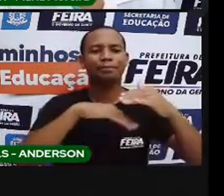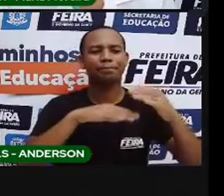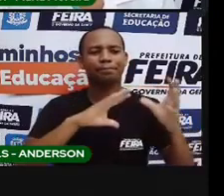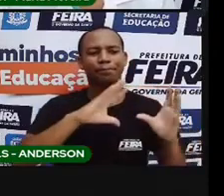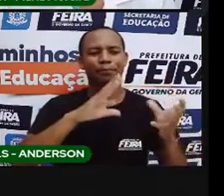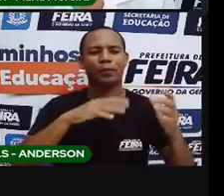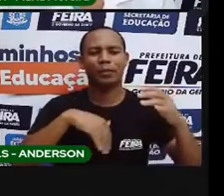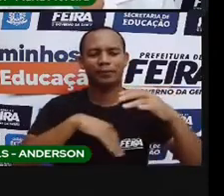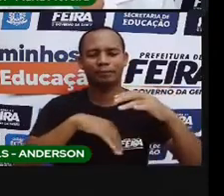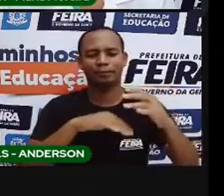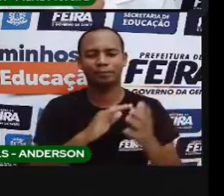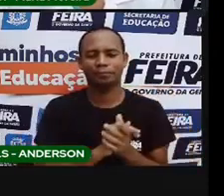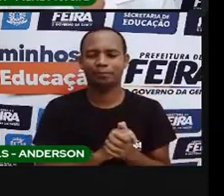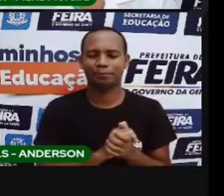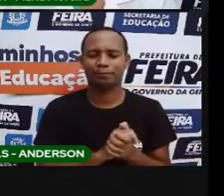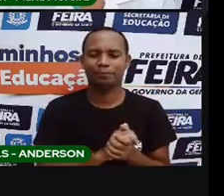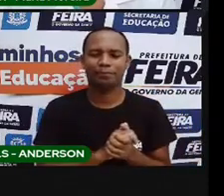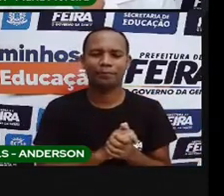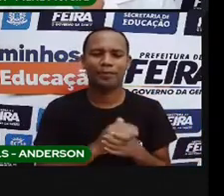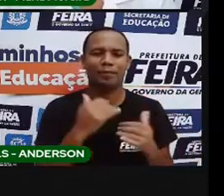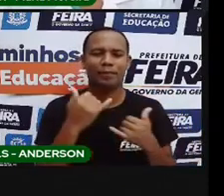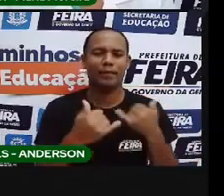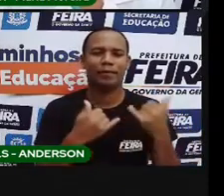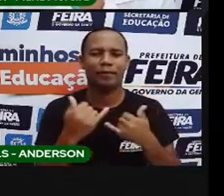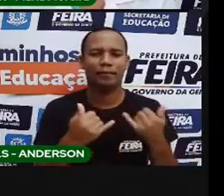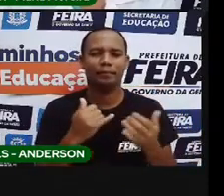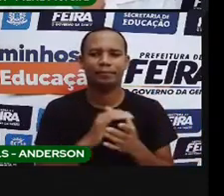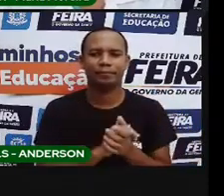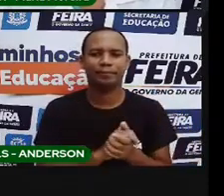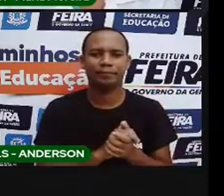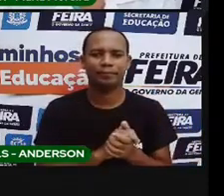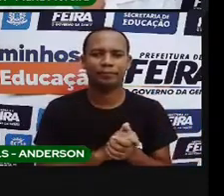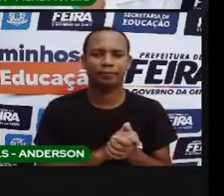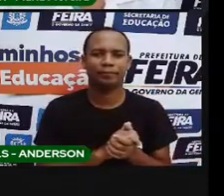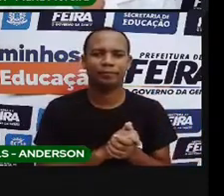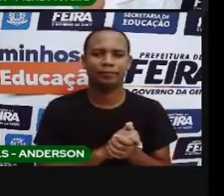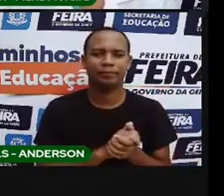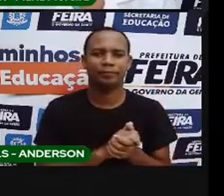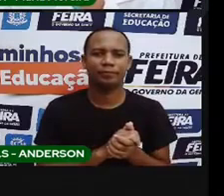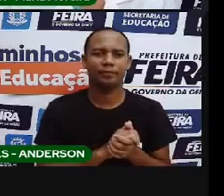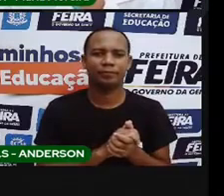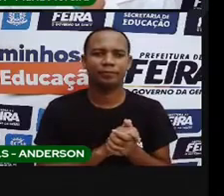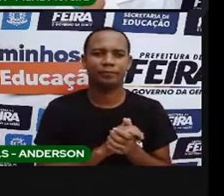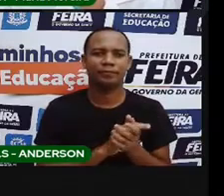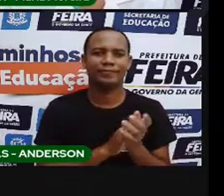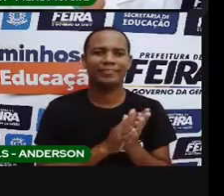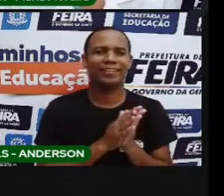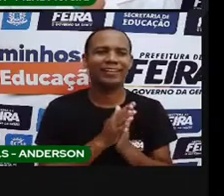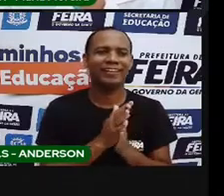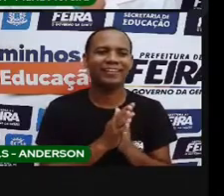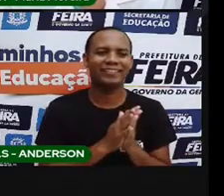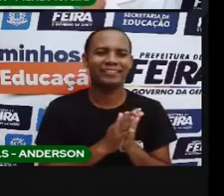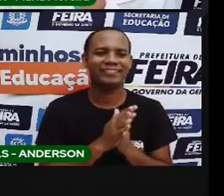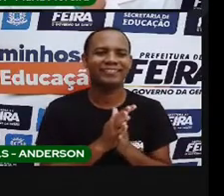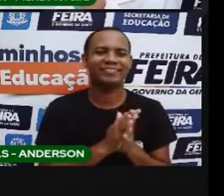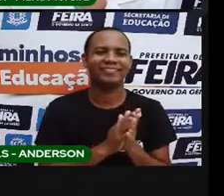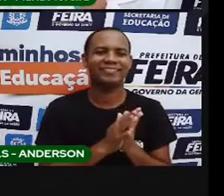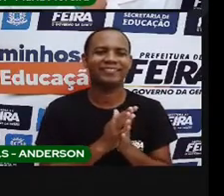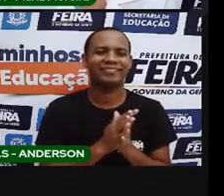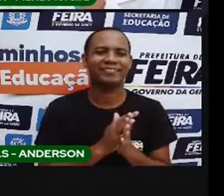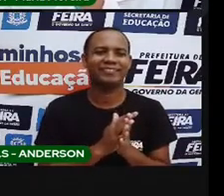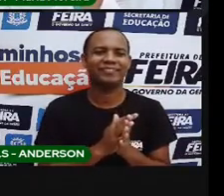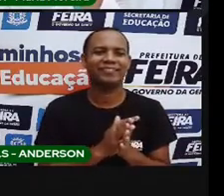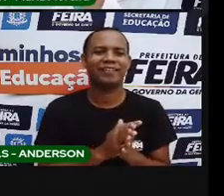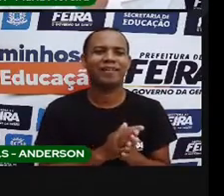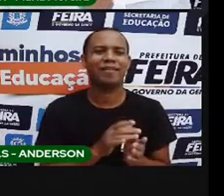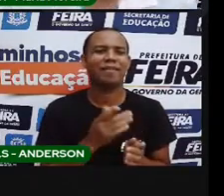Bola. Bola. Anderson, eu gostava de brincar de bola. Eu acho que eu sou melhor para você, eu jogo bola. E eu